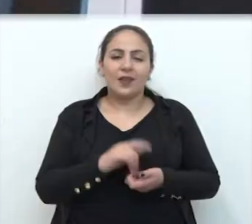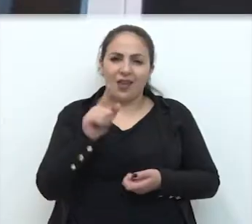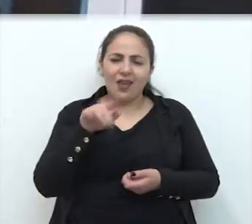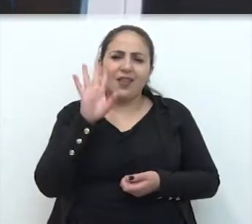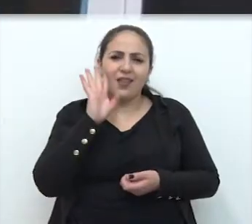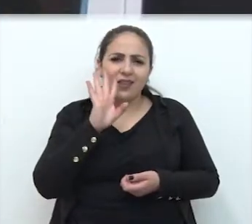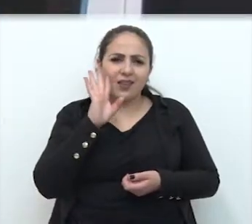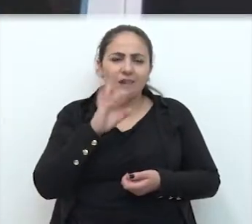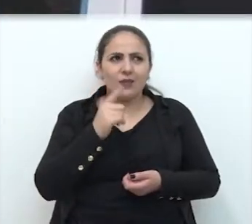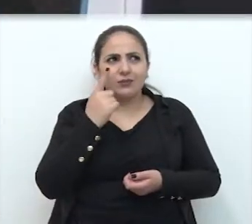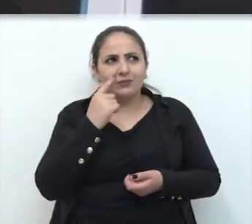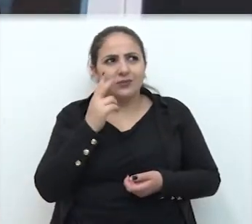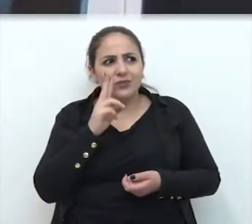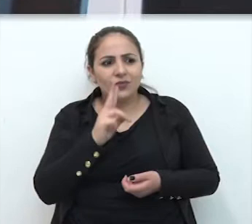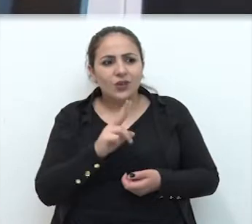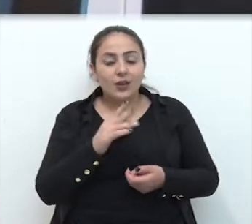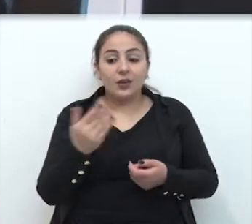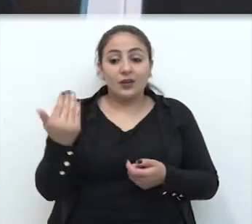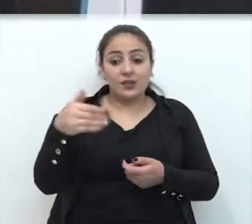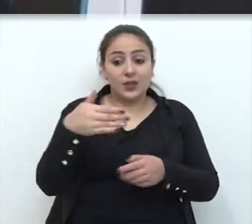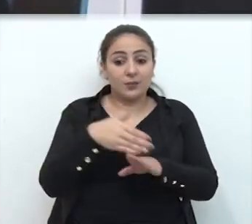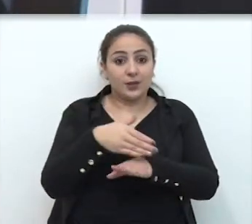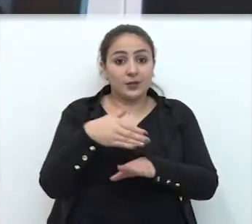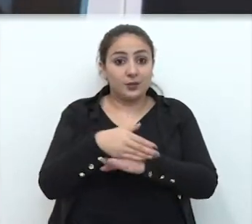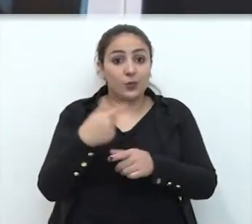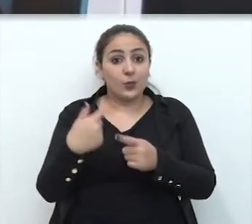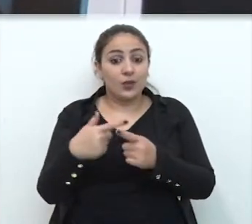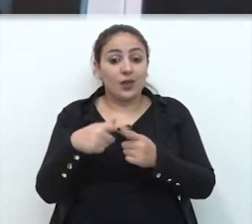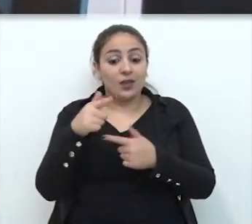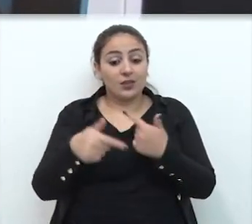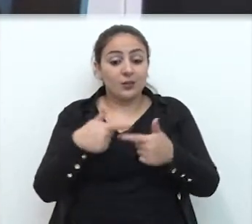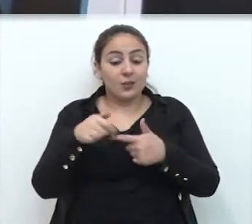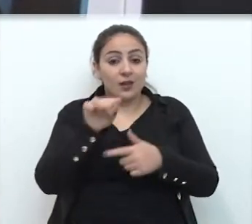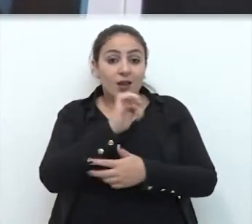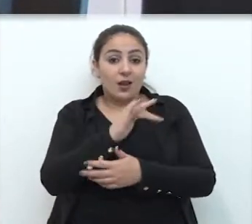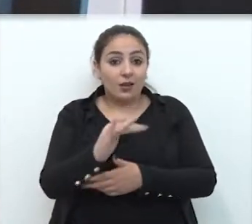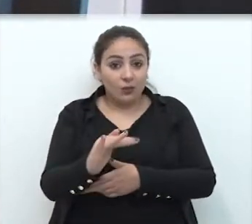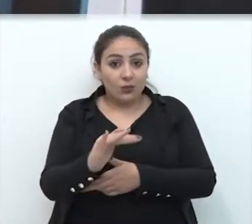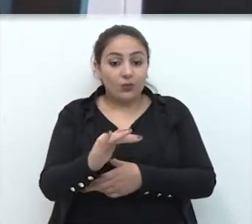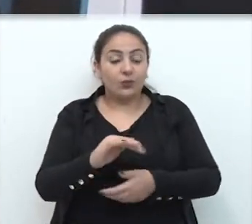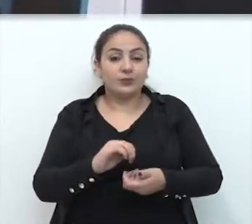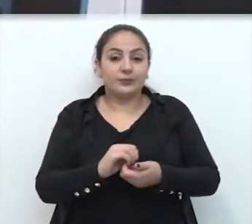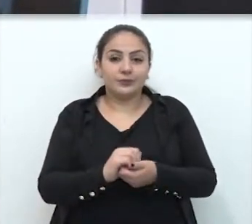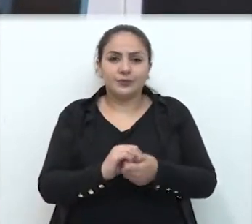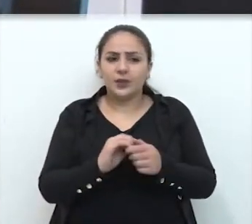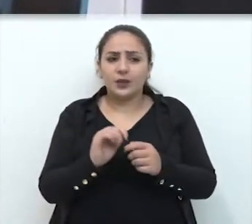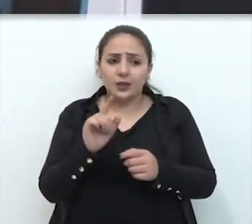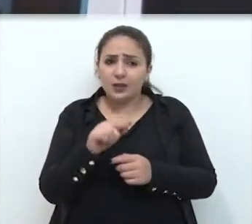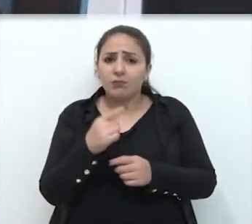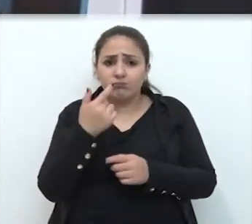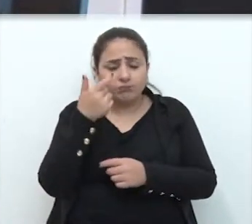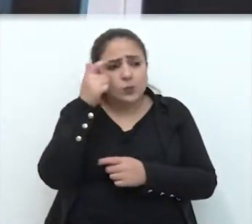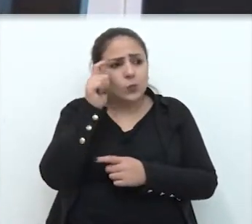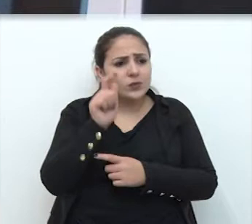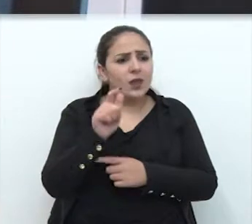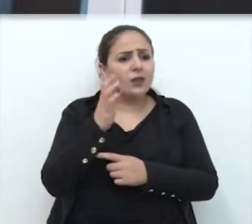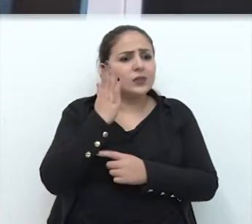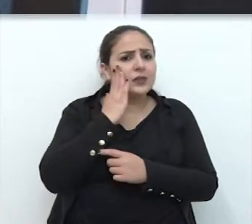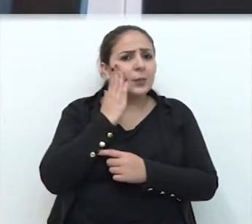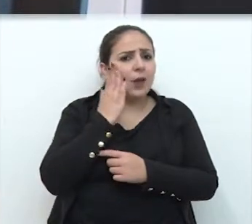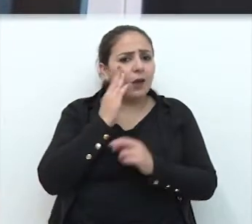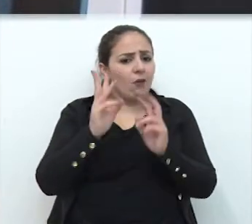É legal de vocês virem participar, porque são trabalhos de alunos que tomaram